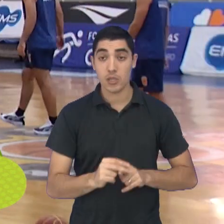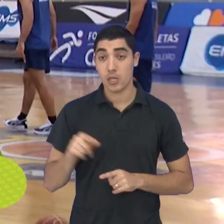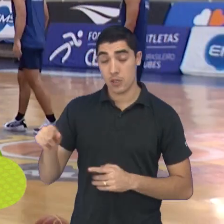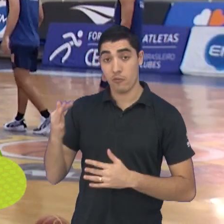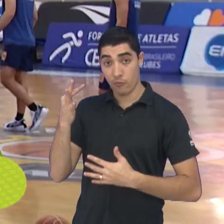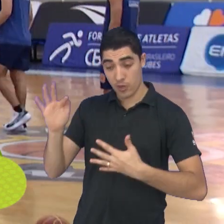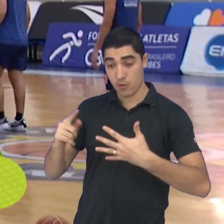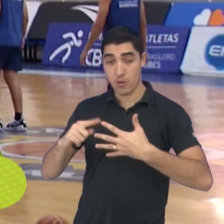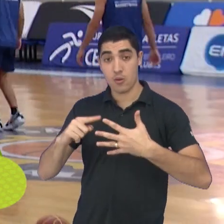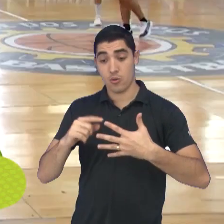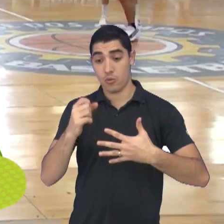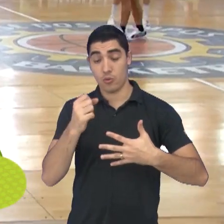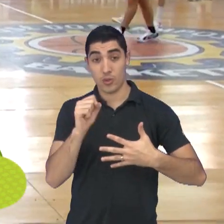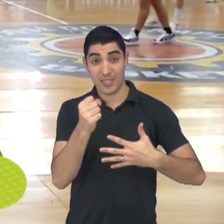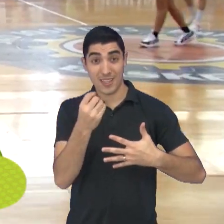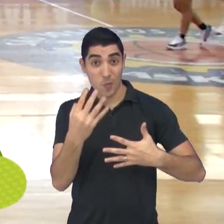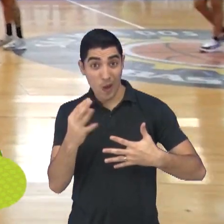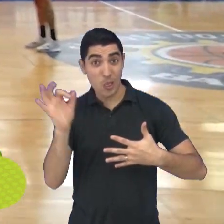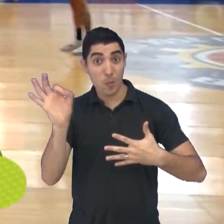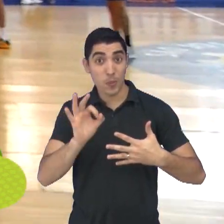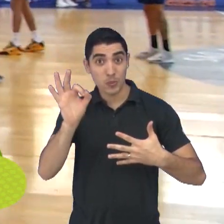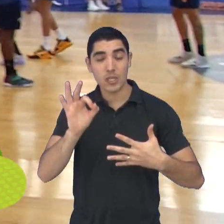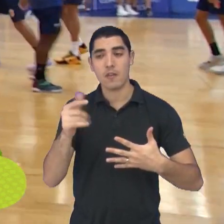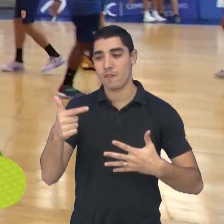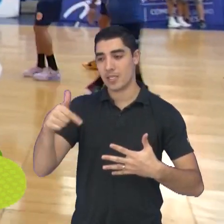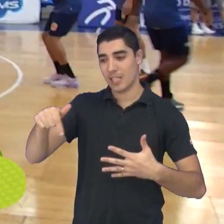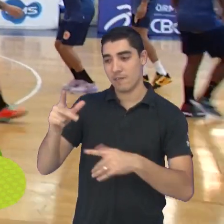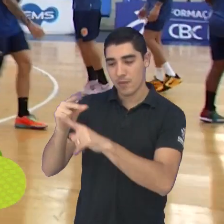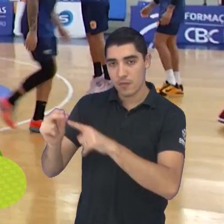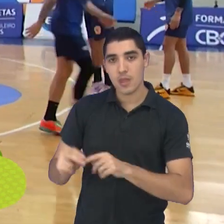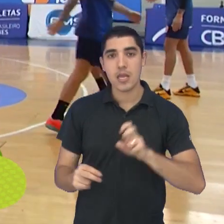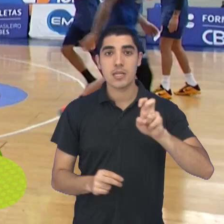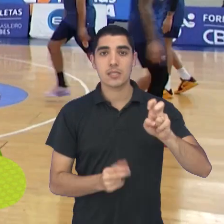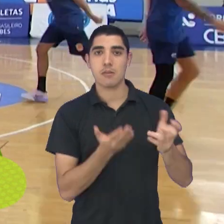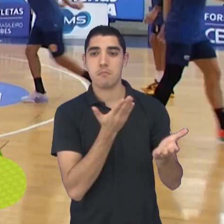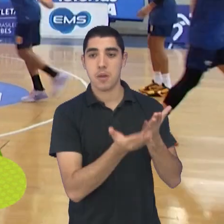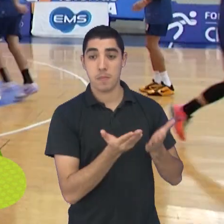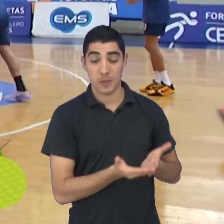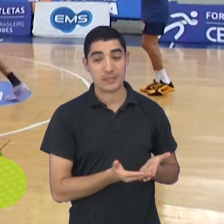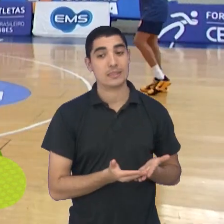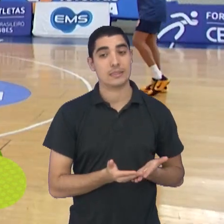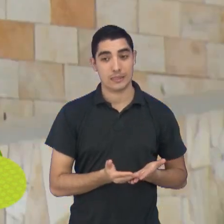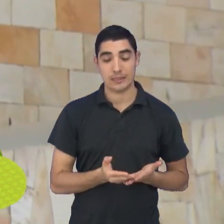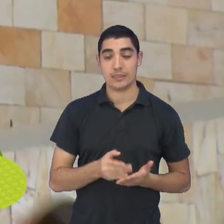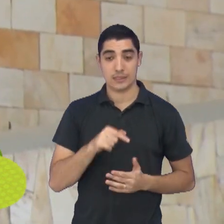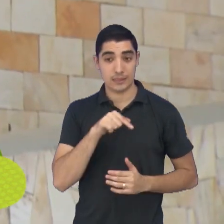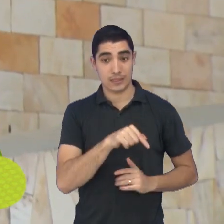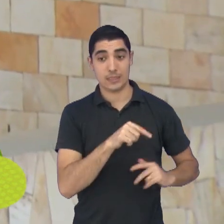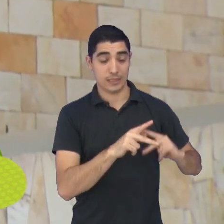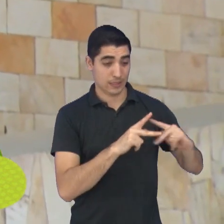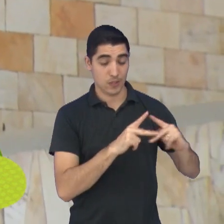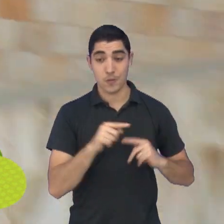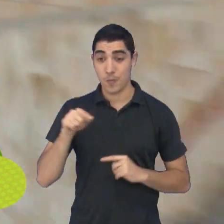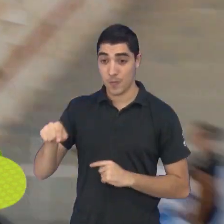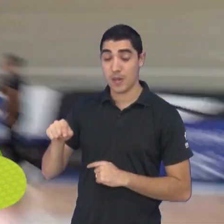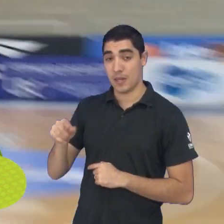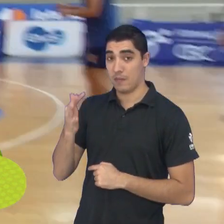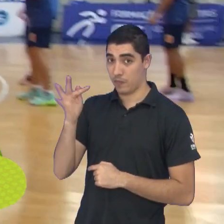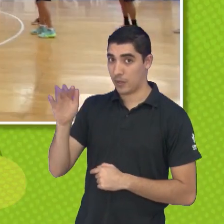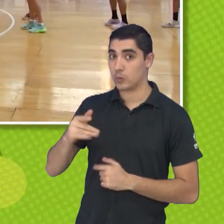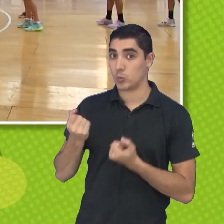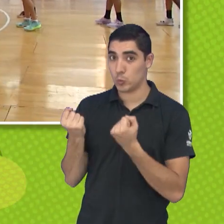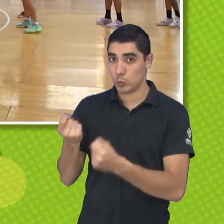,4% de aproveitamento. São 27 vitórias e 5 derrotas. Parada indigesta para o técnico Sebastião Figueiredo, Brunão.